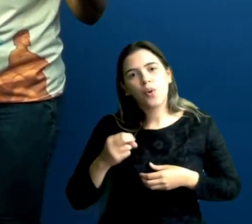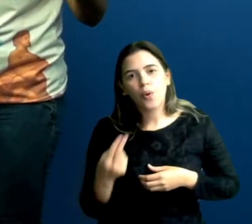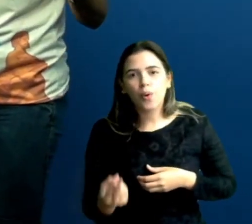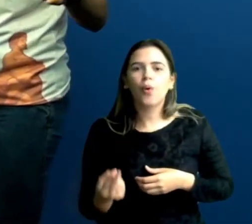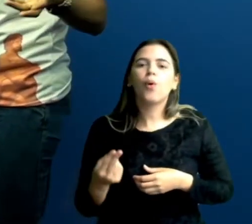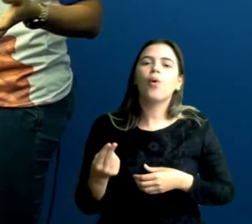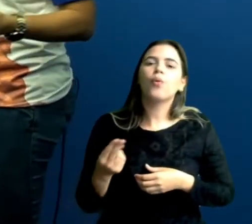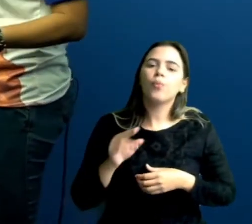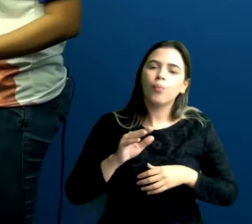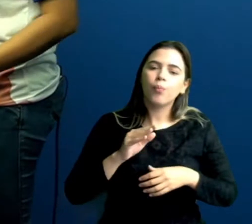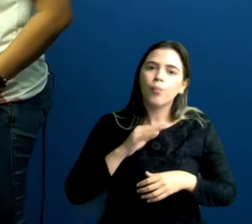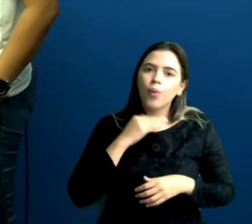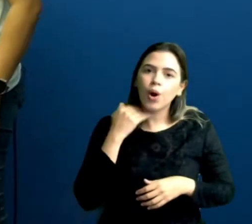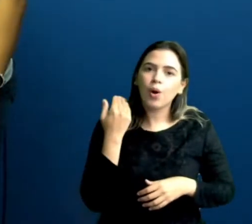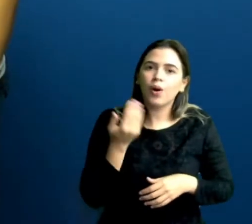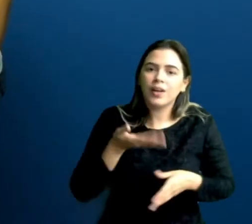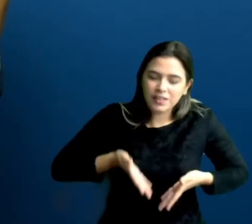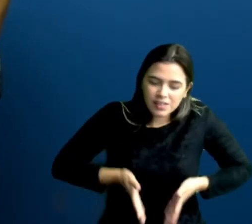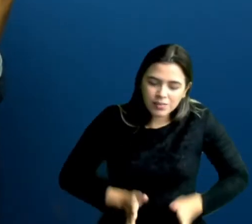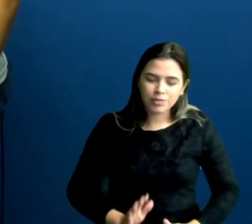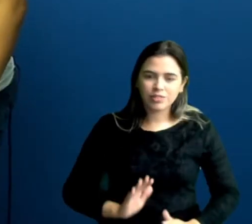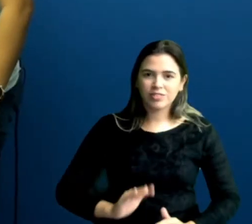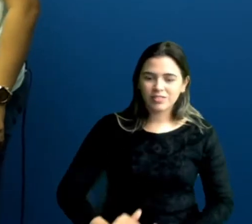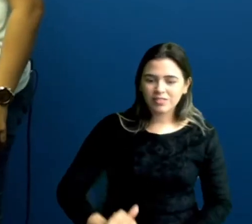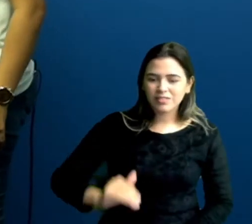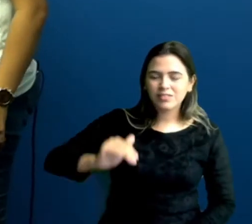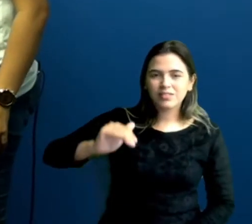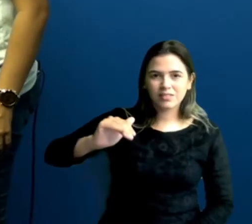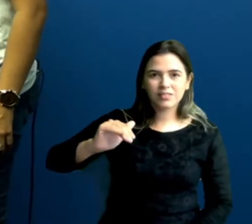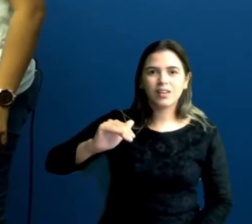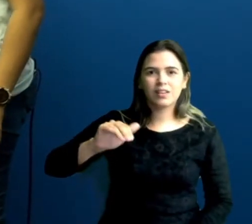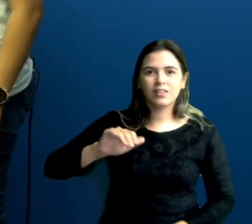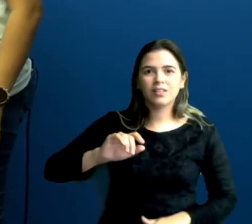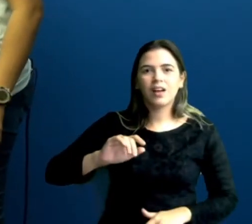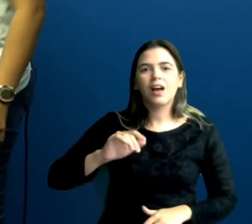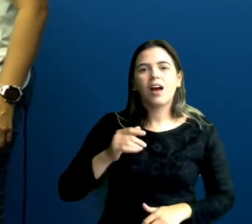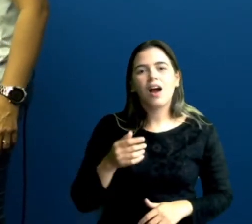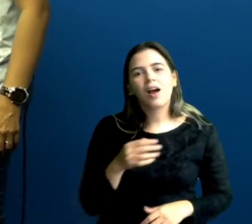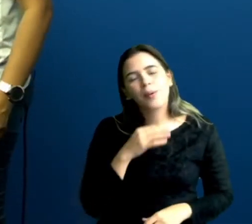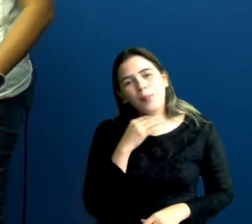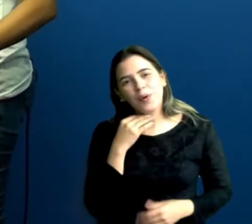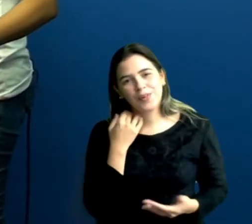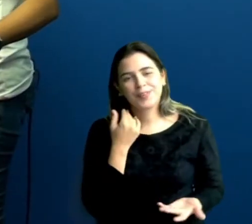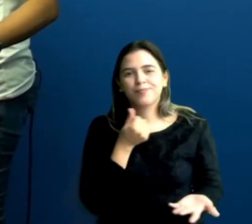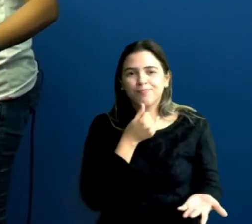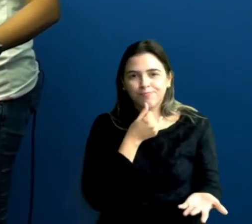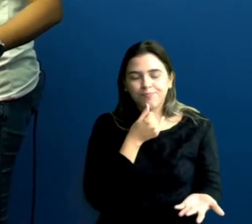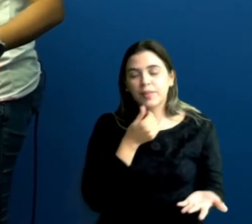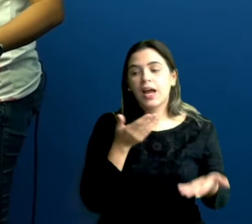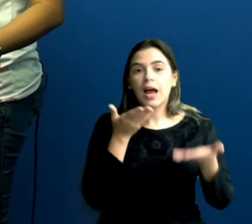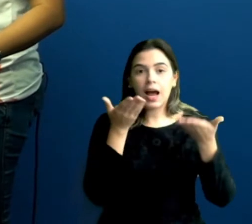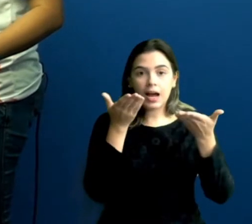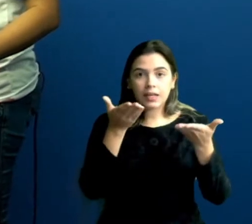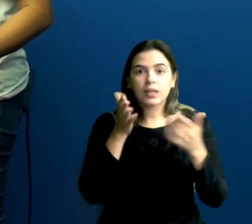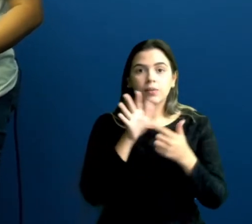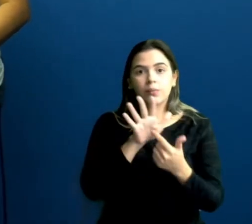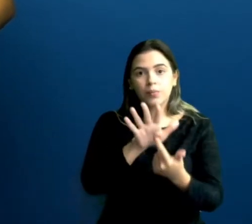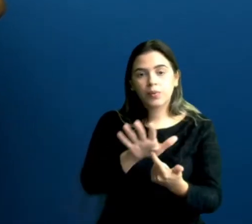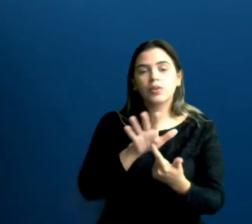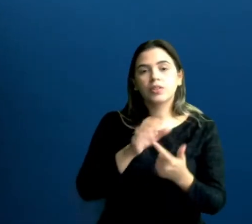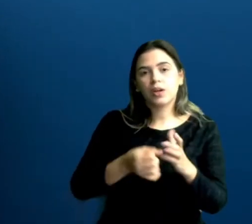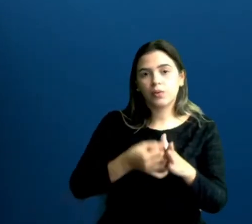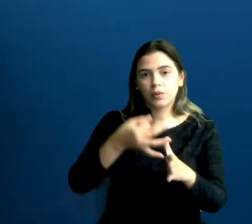certa idade. Então, é o que esse gráfico mostra aqui também, ó. A quantidade de crianças, né, é